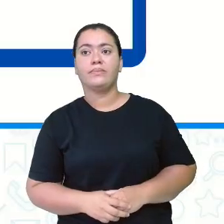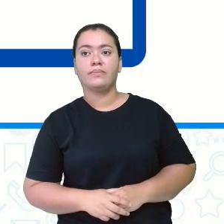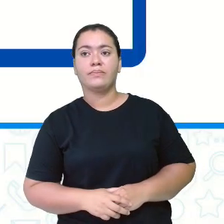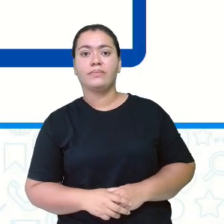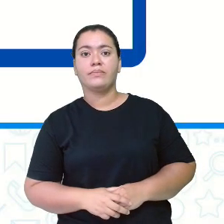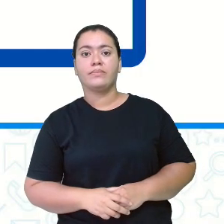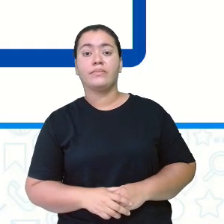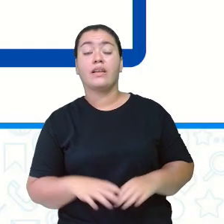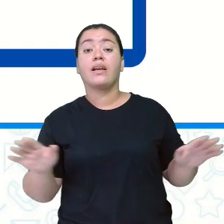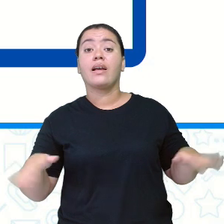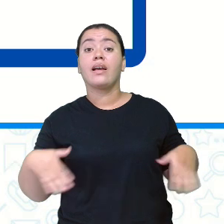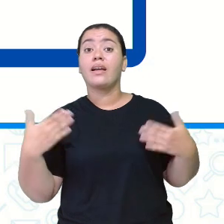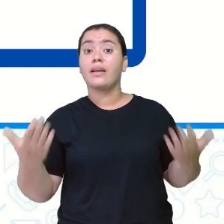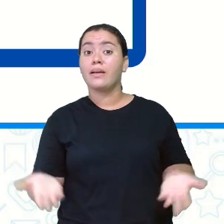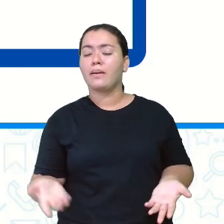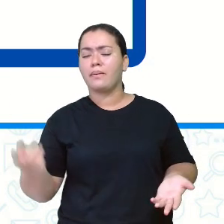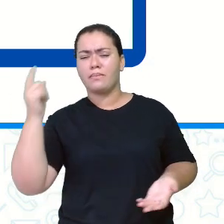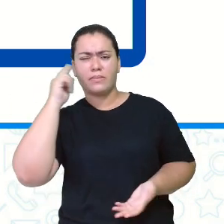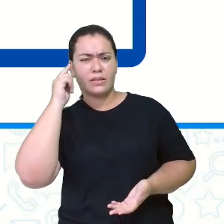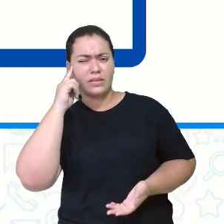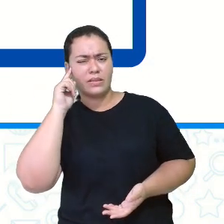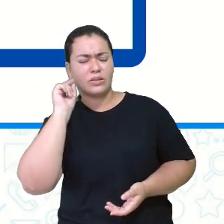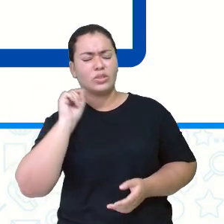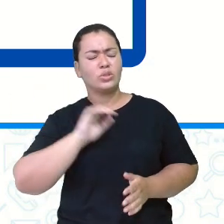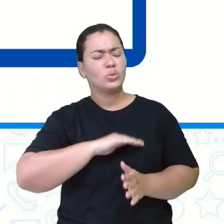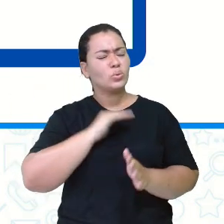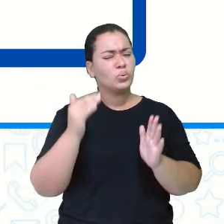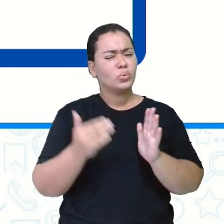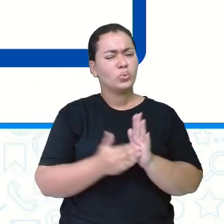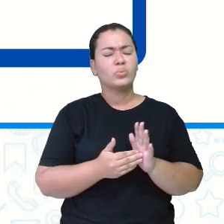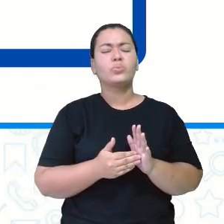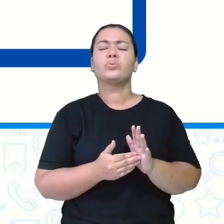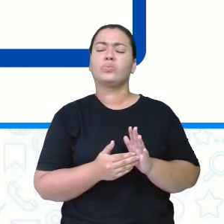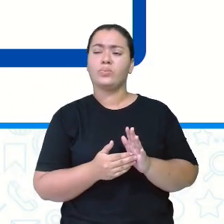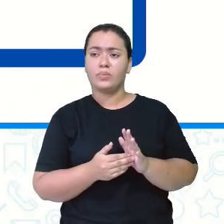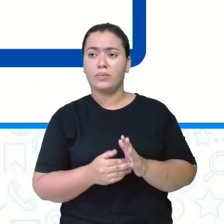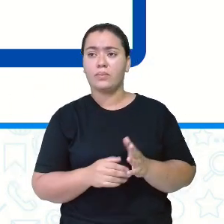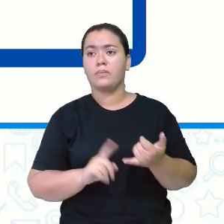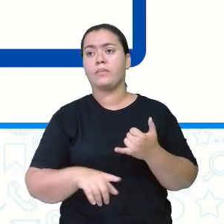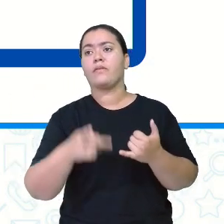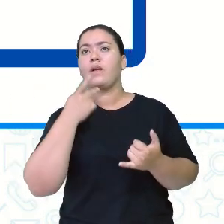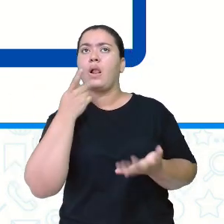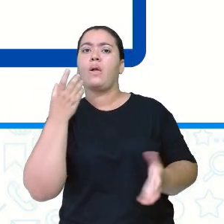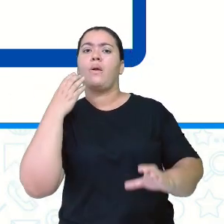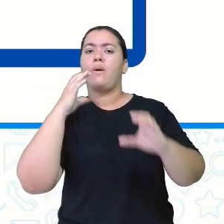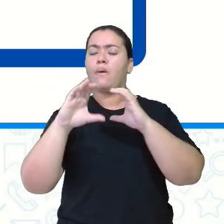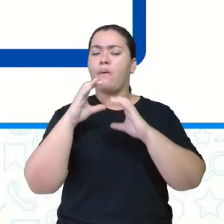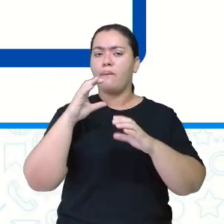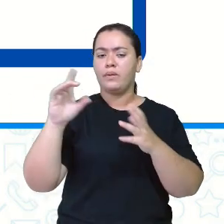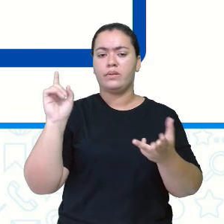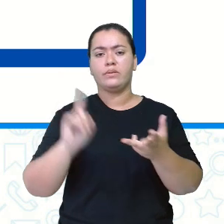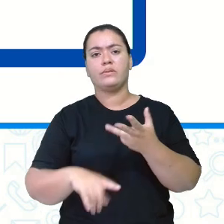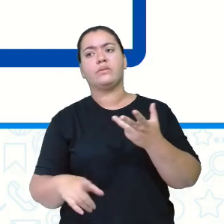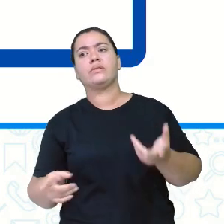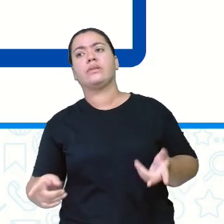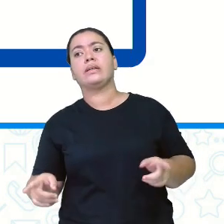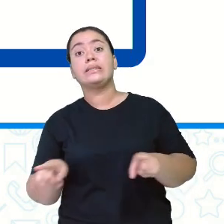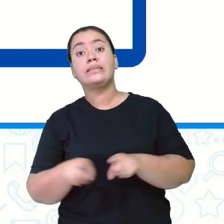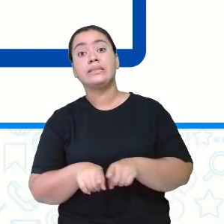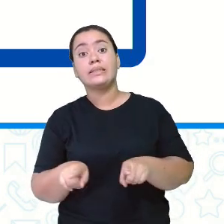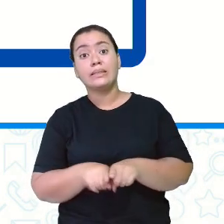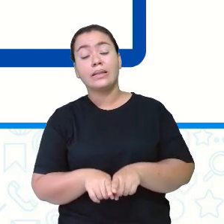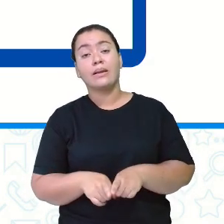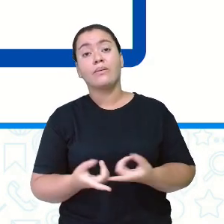E aí, pensando nisso tudo, falei sobre comunicação, falei sobre os meios que a gente